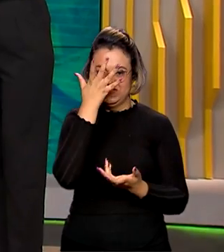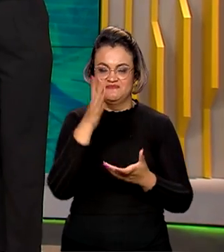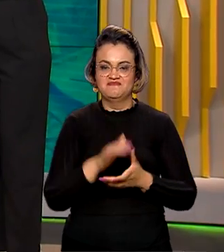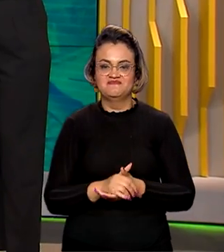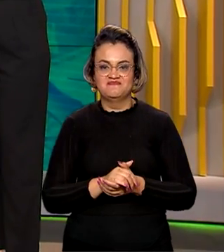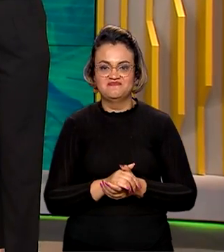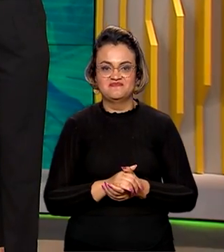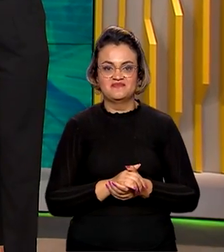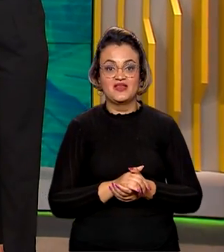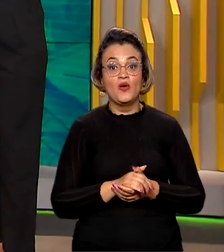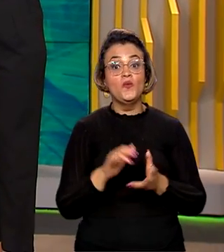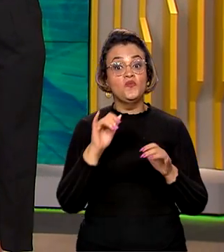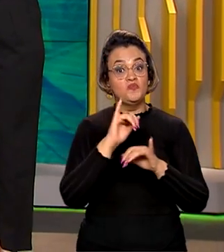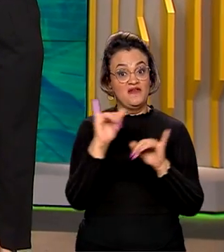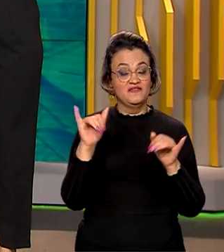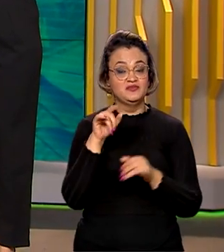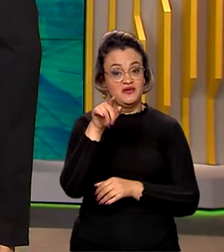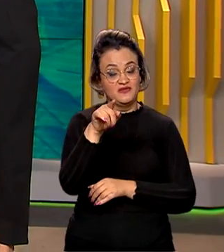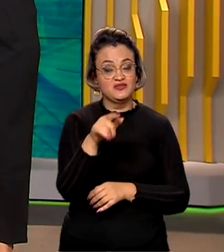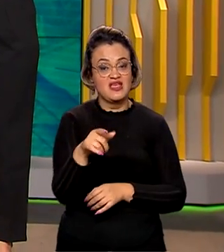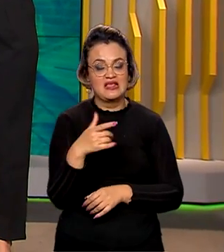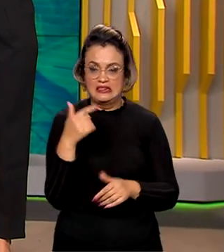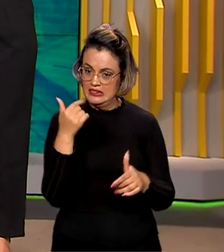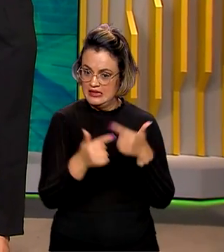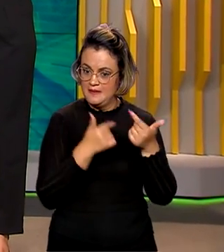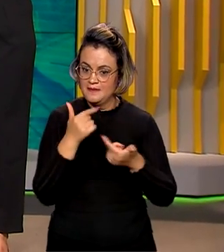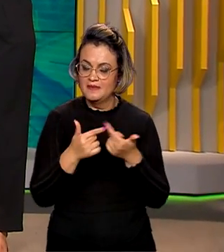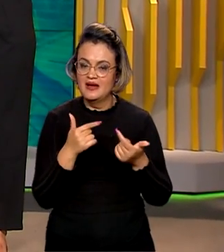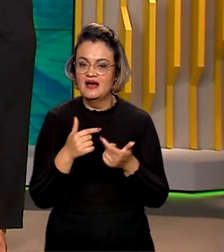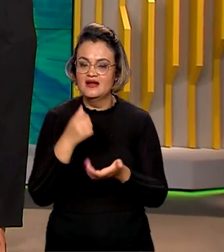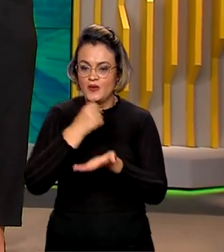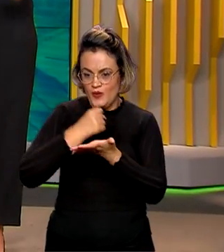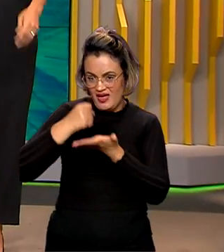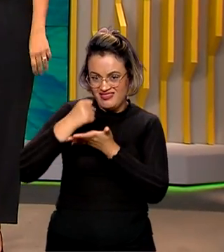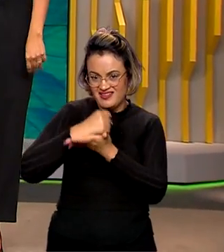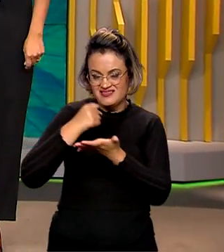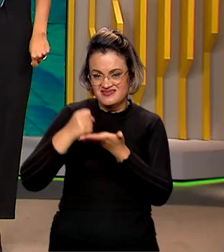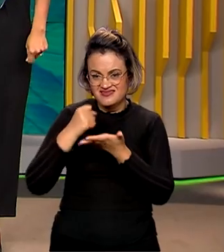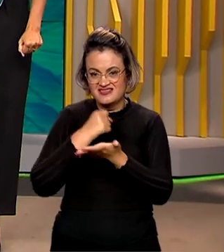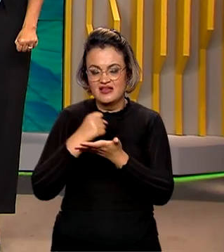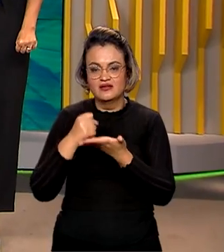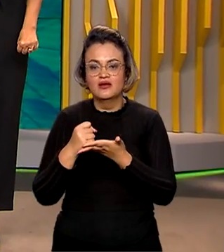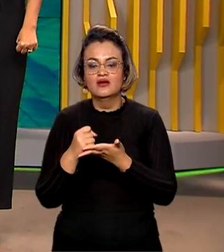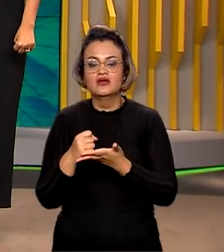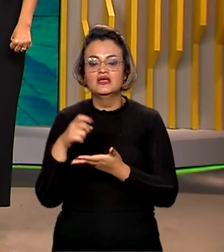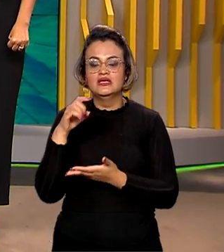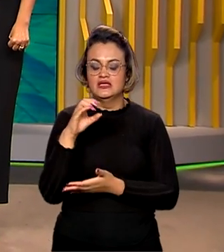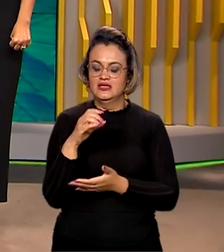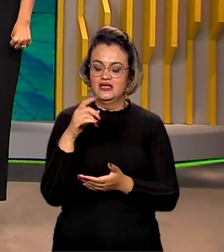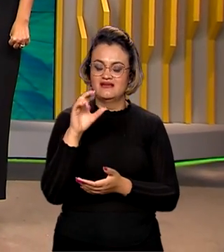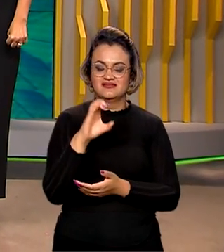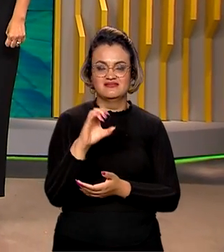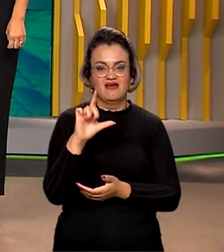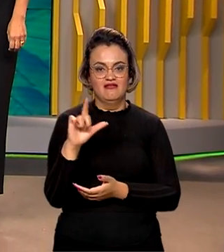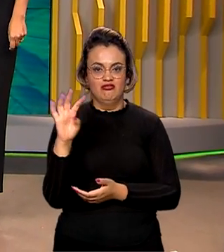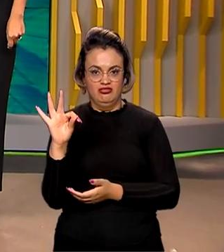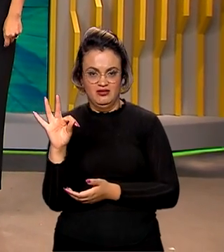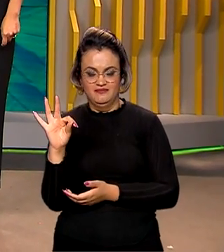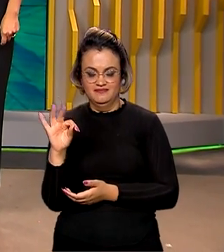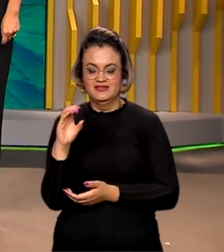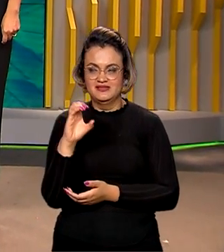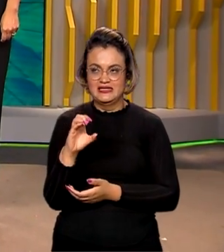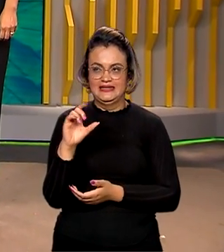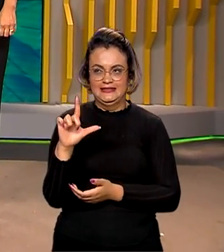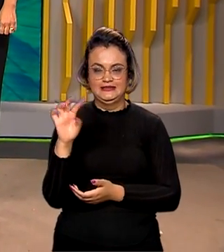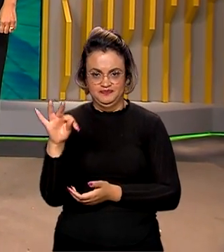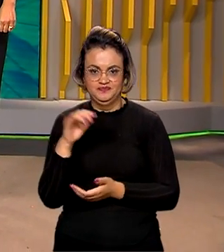Agora uma notícia que interessa para você que é trabalhador, com carteira assinada, que trabalha pela CLT. O Conselho Curador do